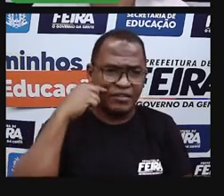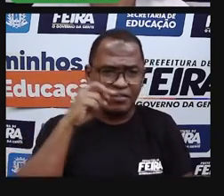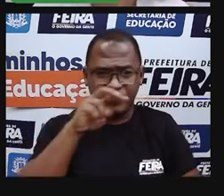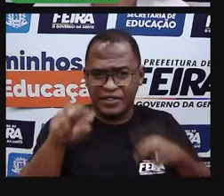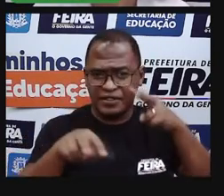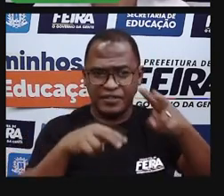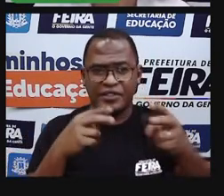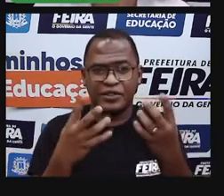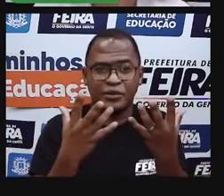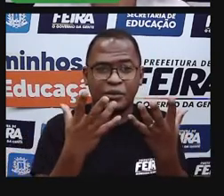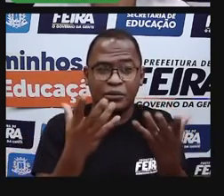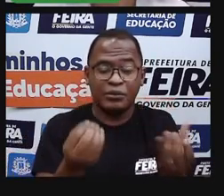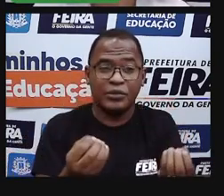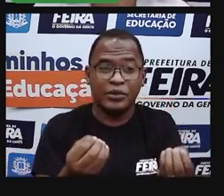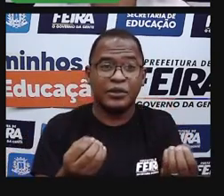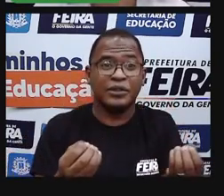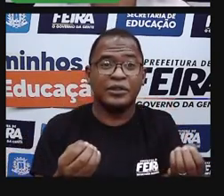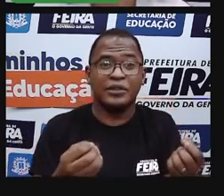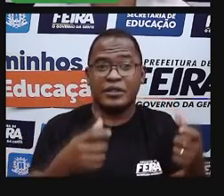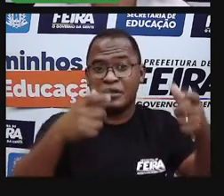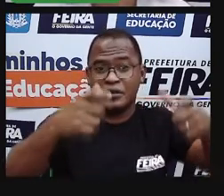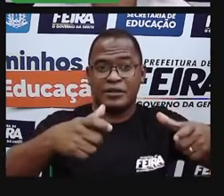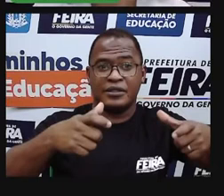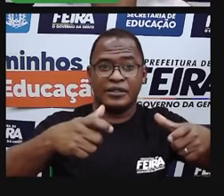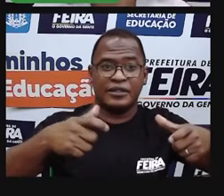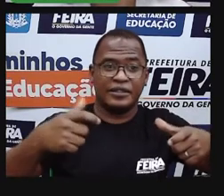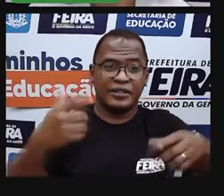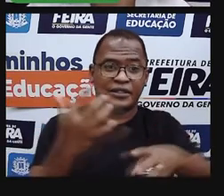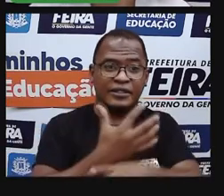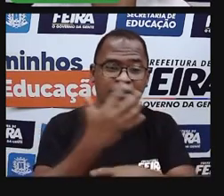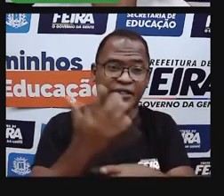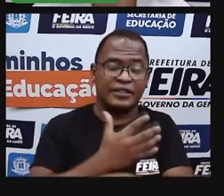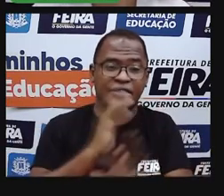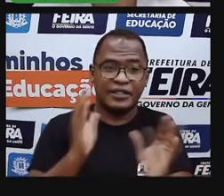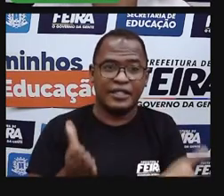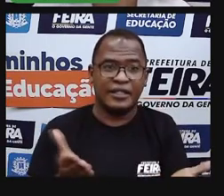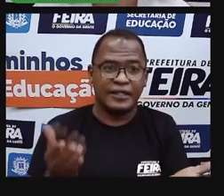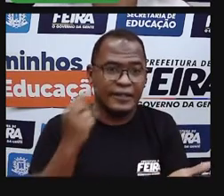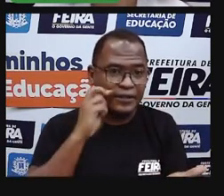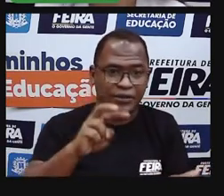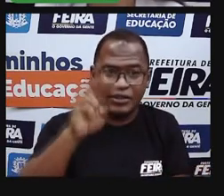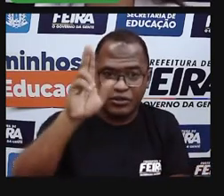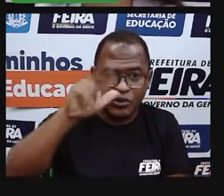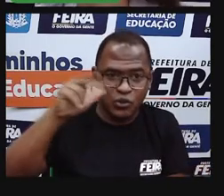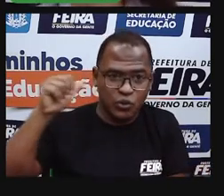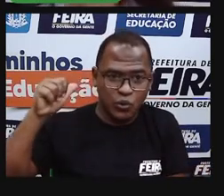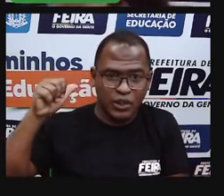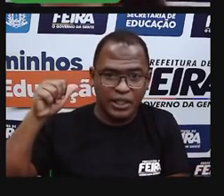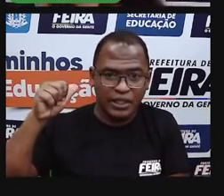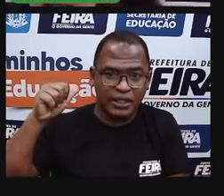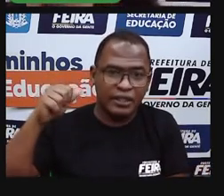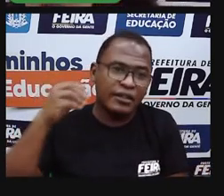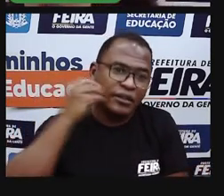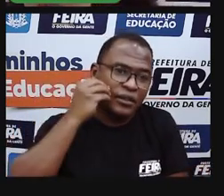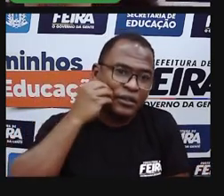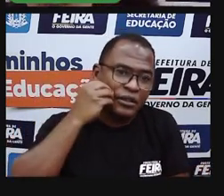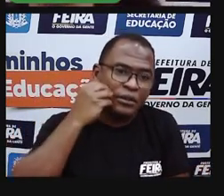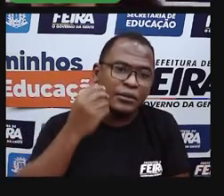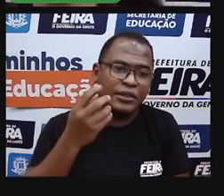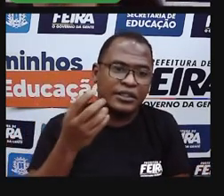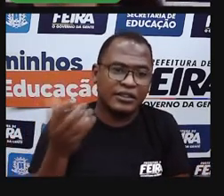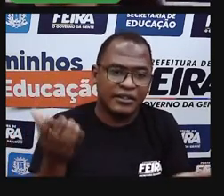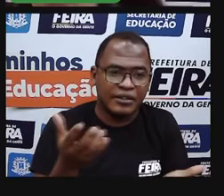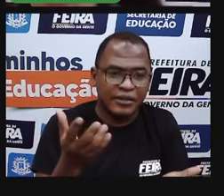algum mapa da nossa cidade antes. E quem não viu, olha só que legal, vocês podem explorar, observar aqui, ó,